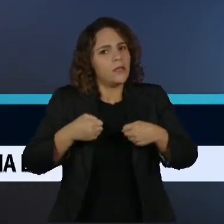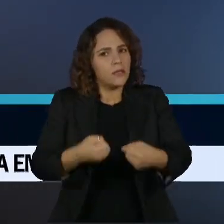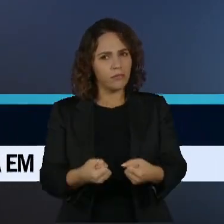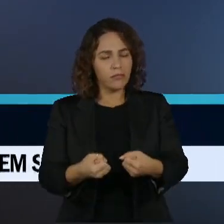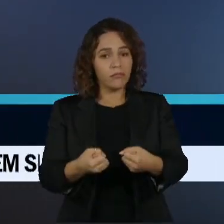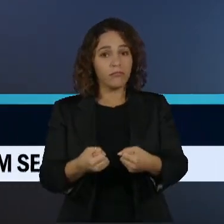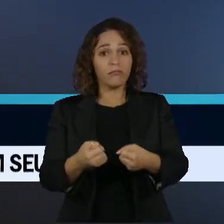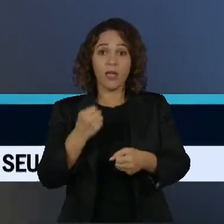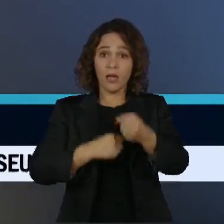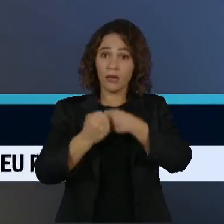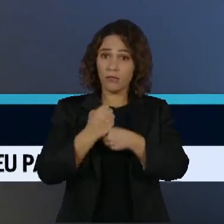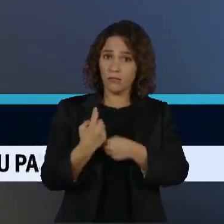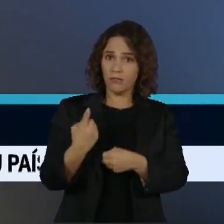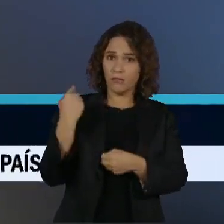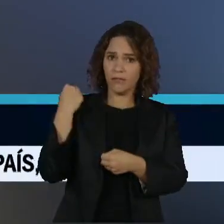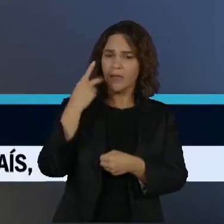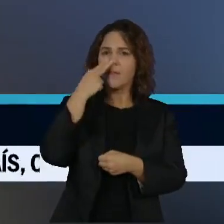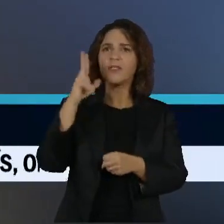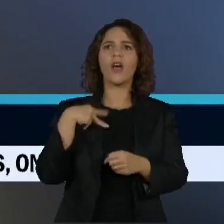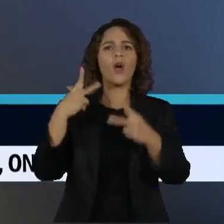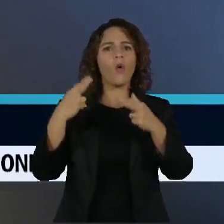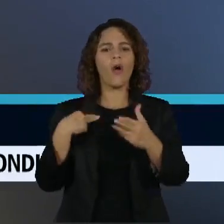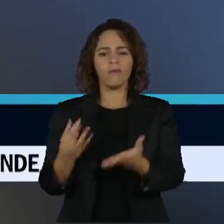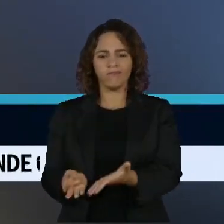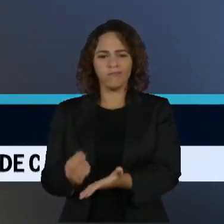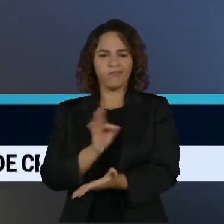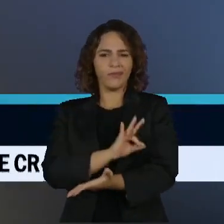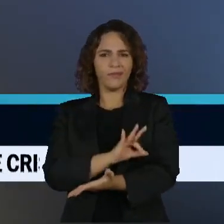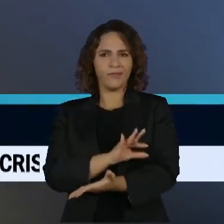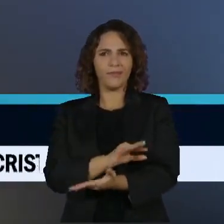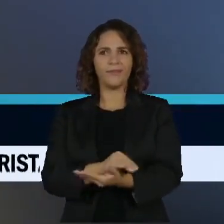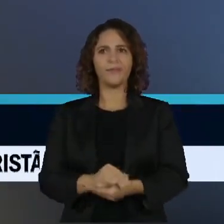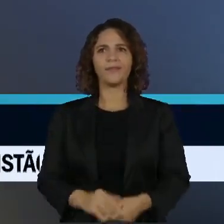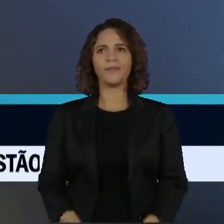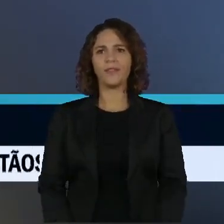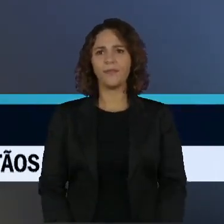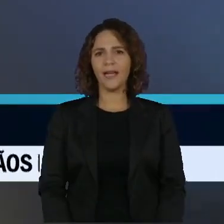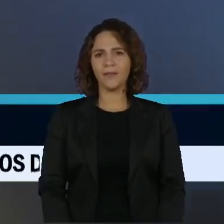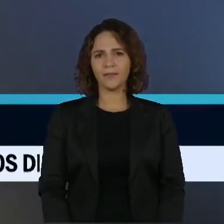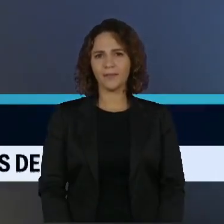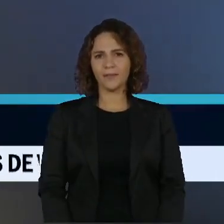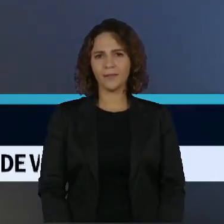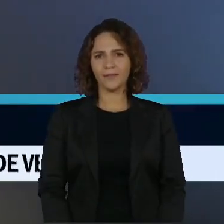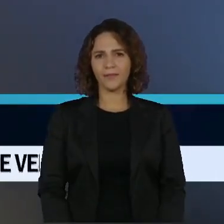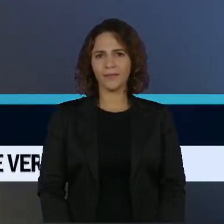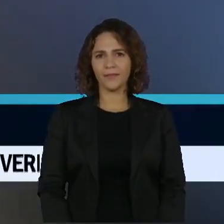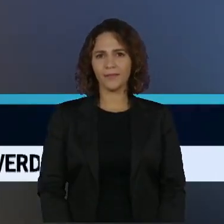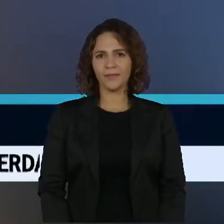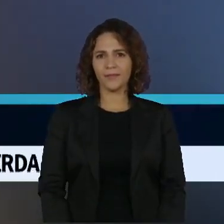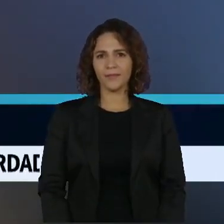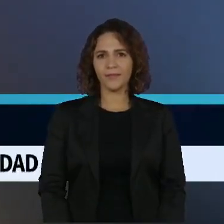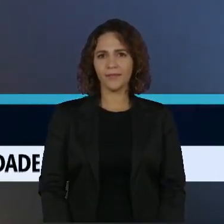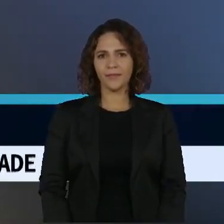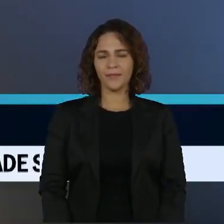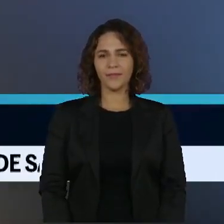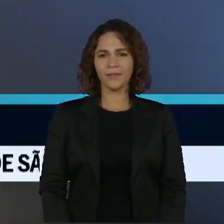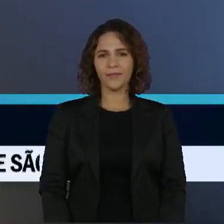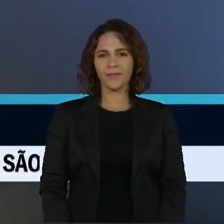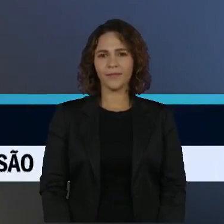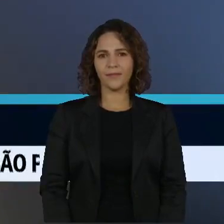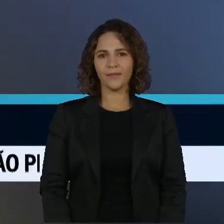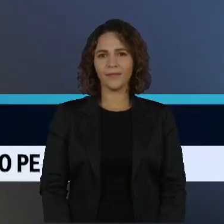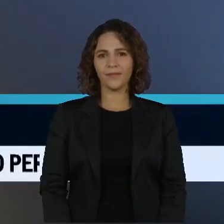o ano passado uma página virada. E vamos em frente, porque o nosso Brasil,